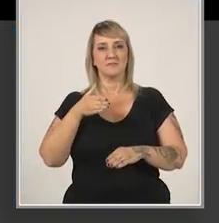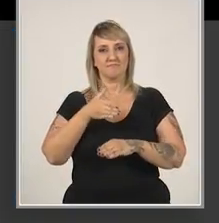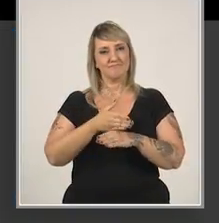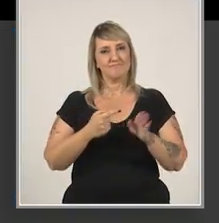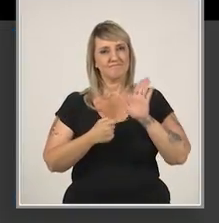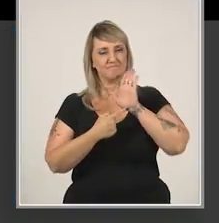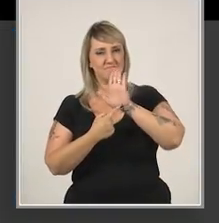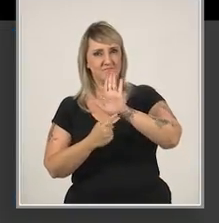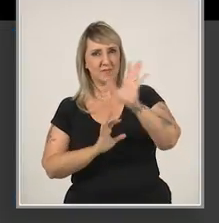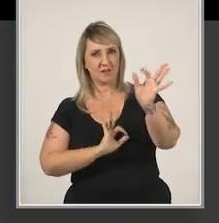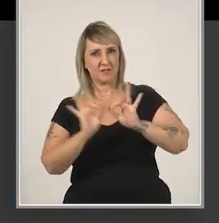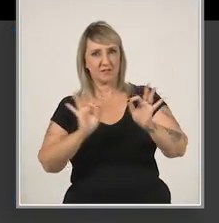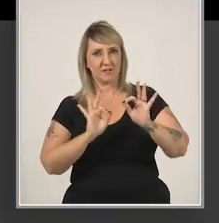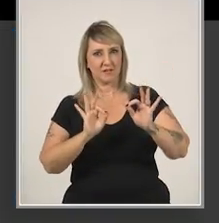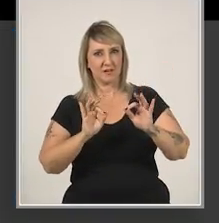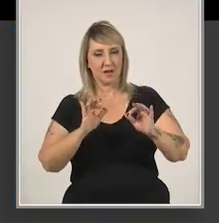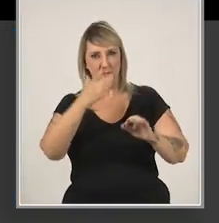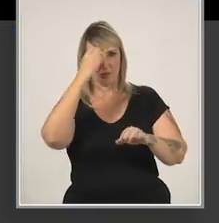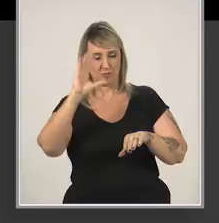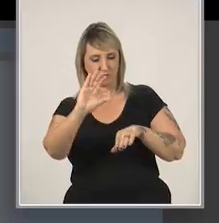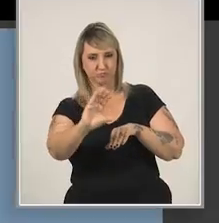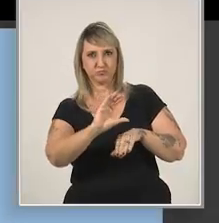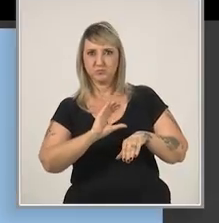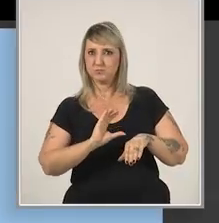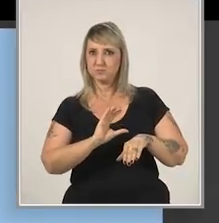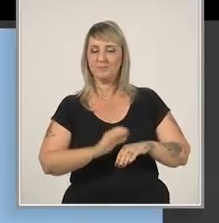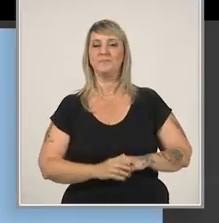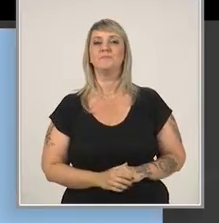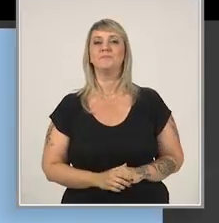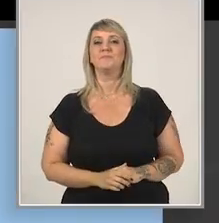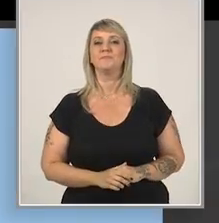Apresente seu projeto para o investidor.